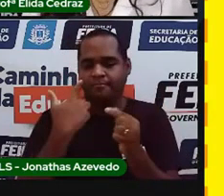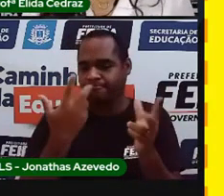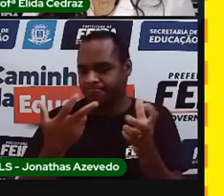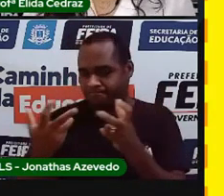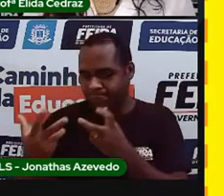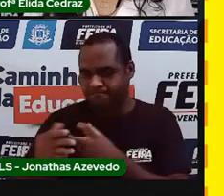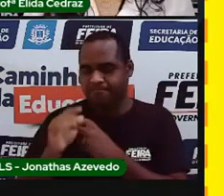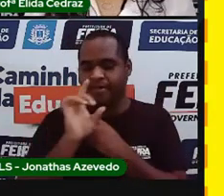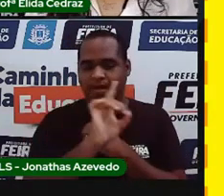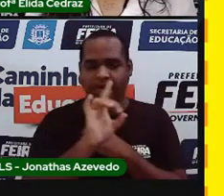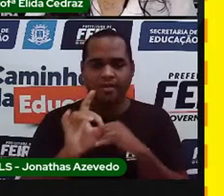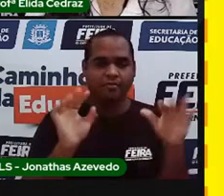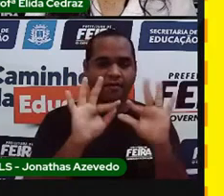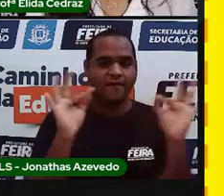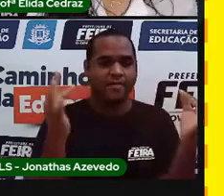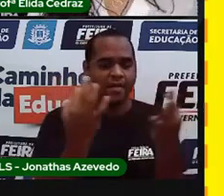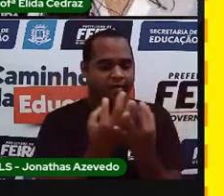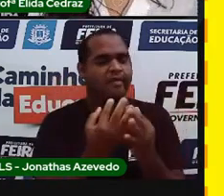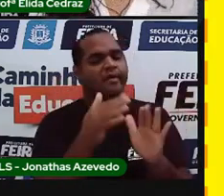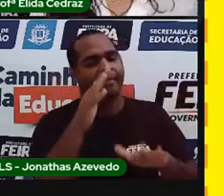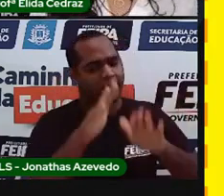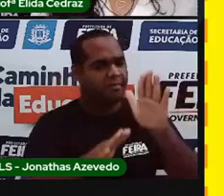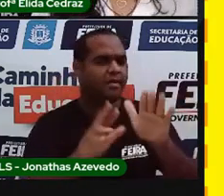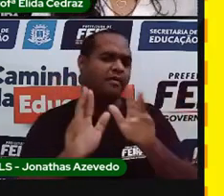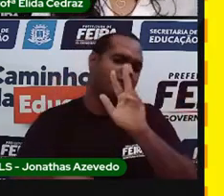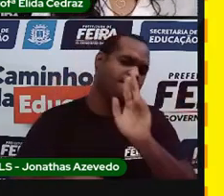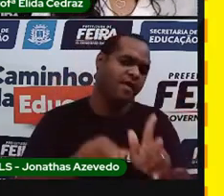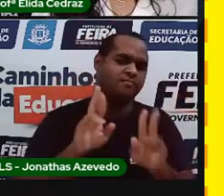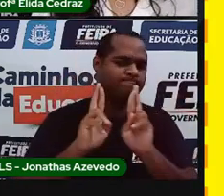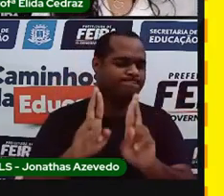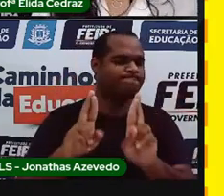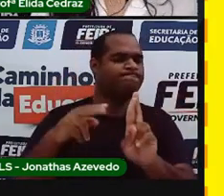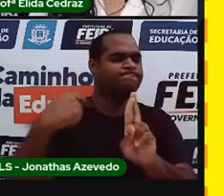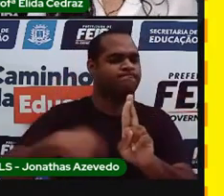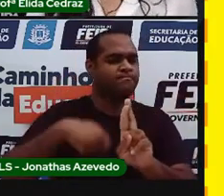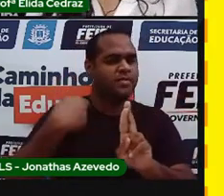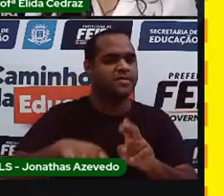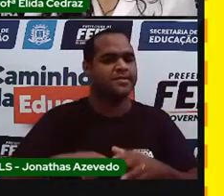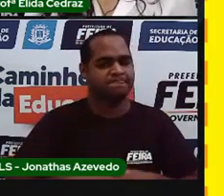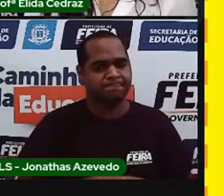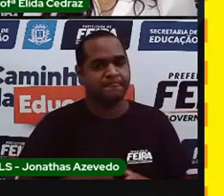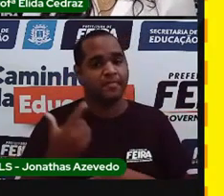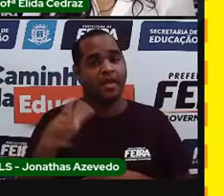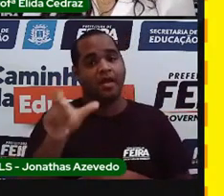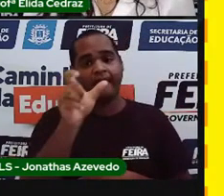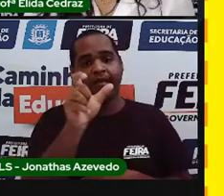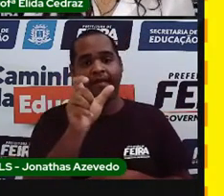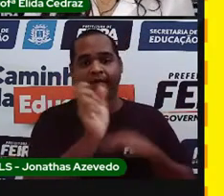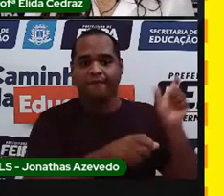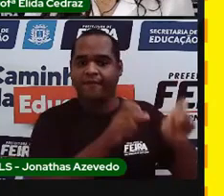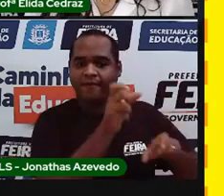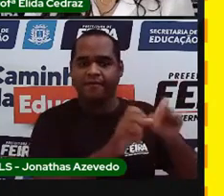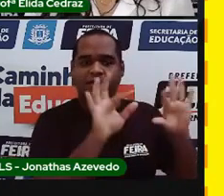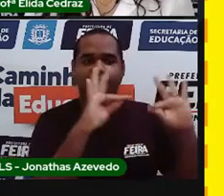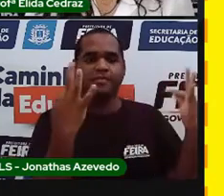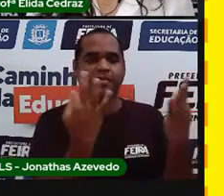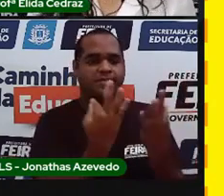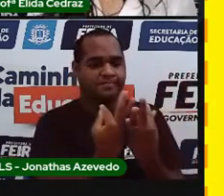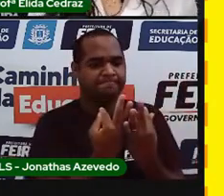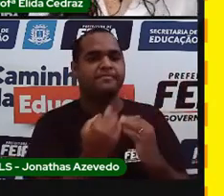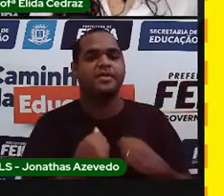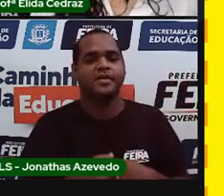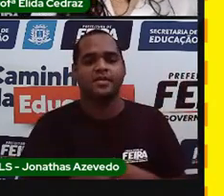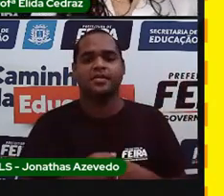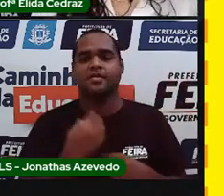cada família de um jeito e precisa ser respeitada. Que existem vários tipos de famílias.